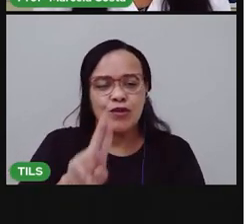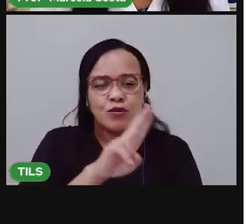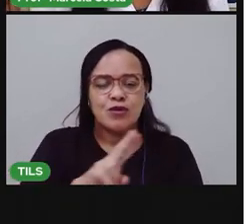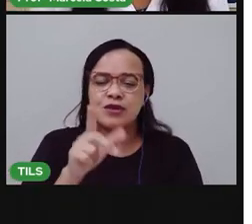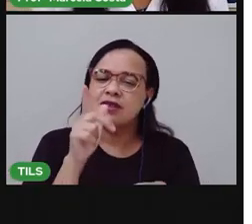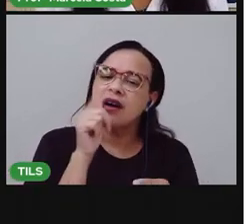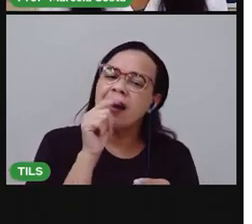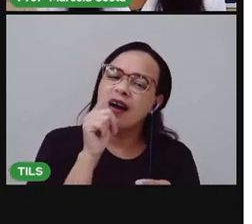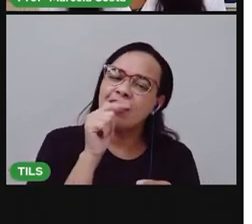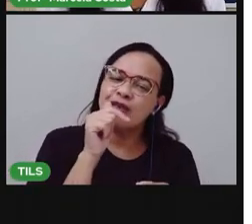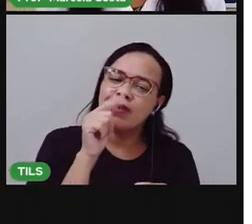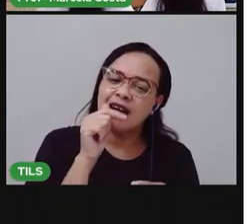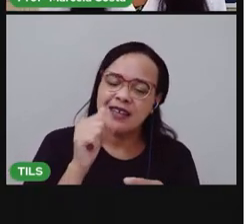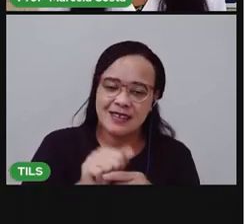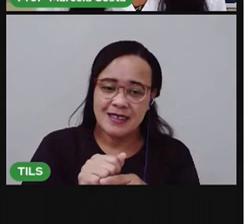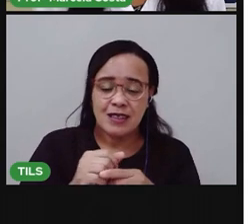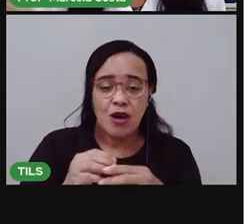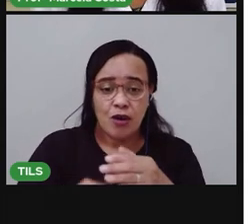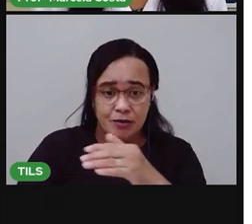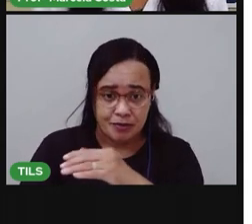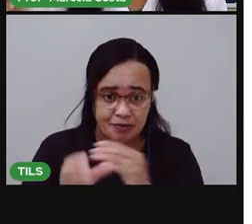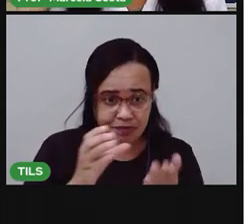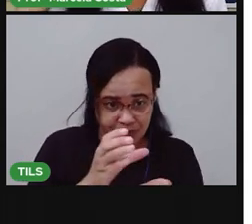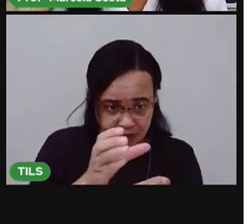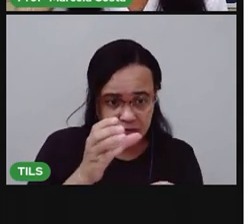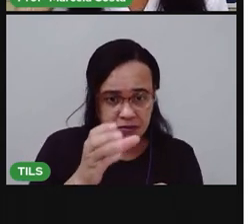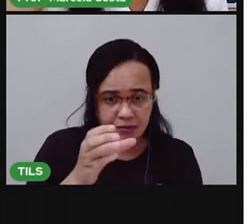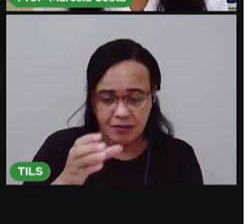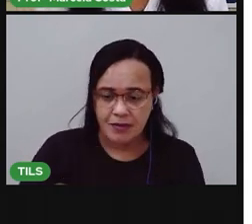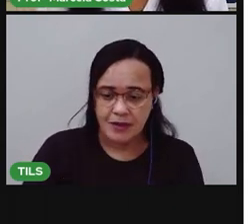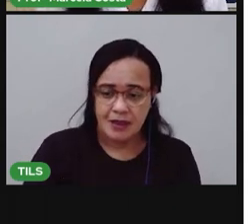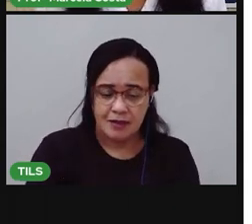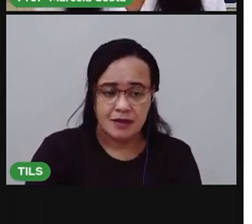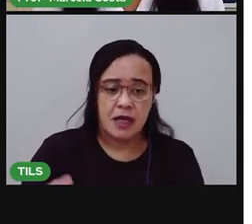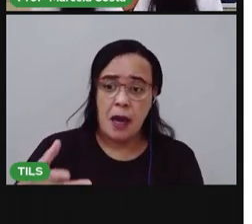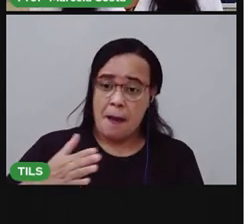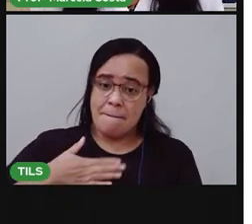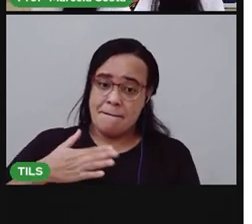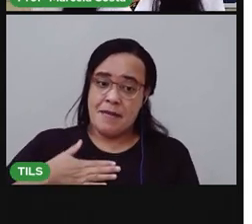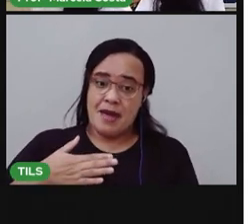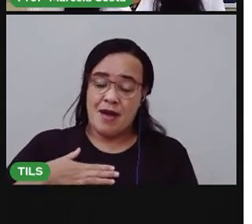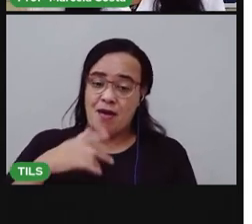você coloca lá na geladeira. Olha, esse vaso aqui é meu, irmão.